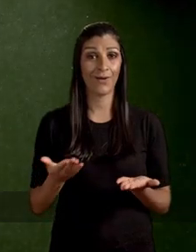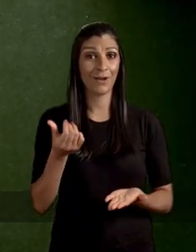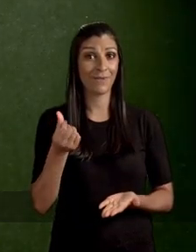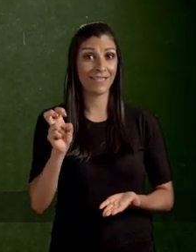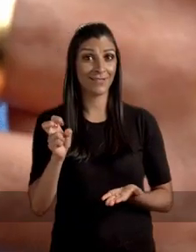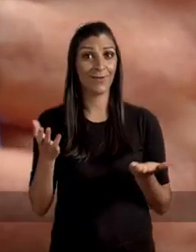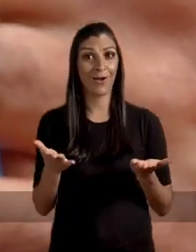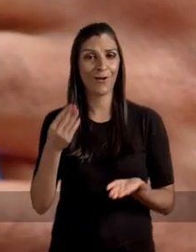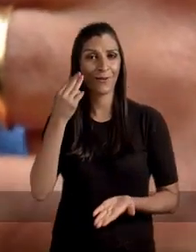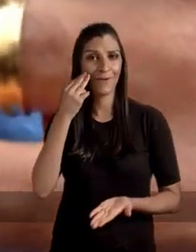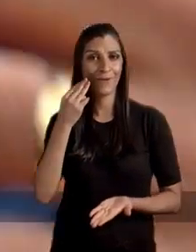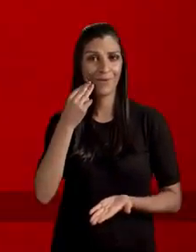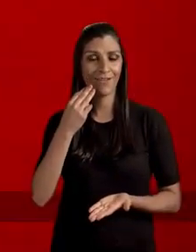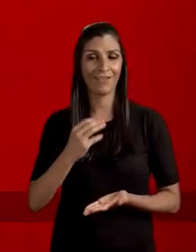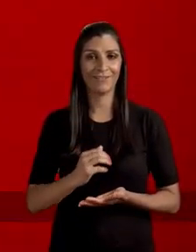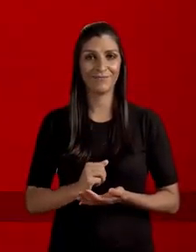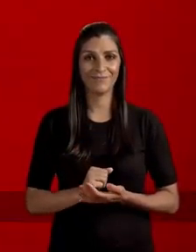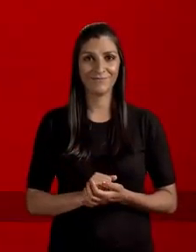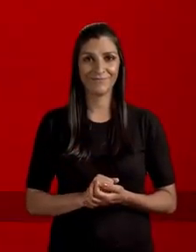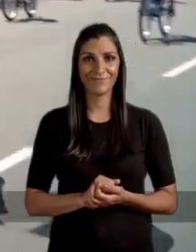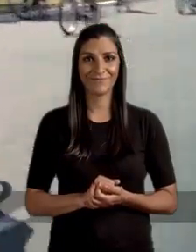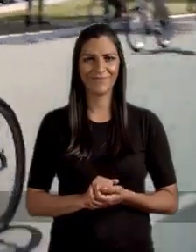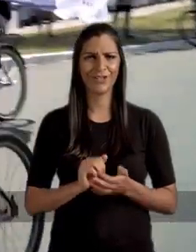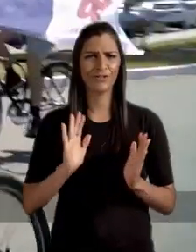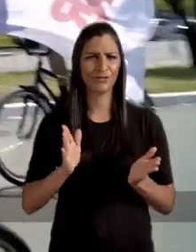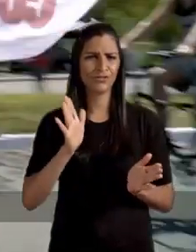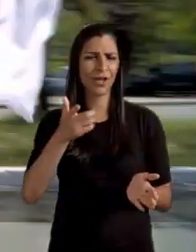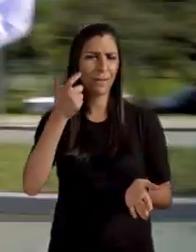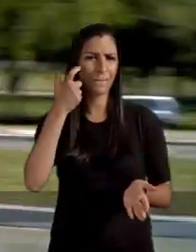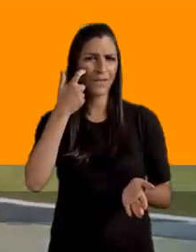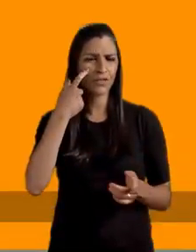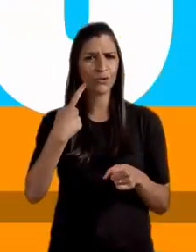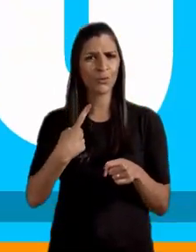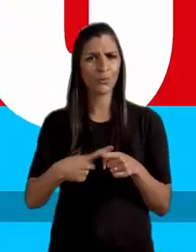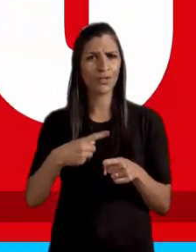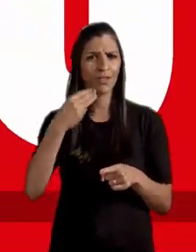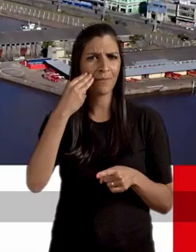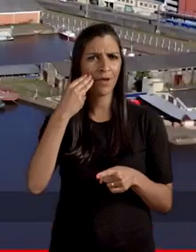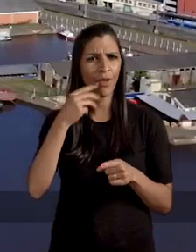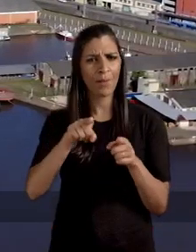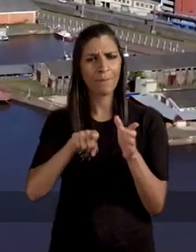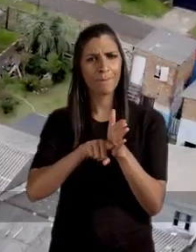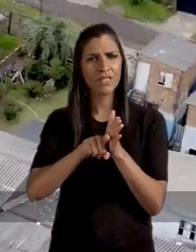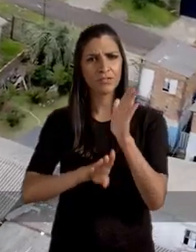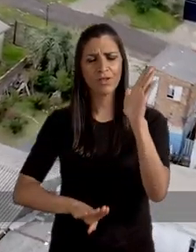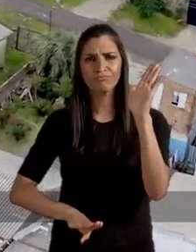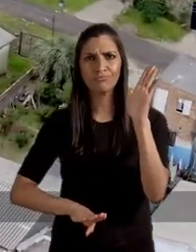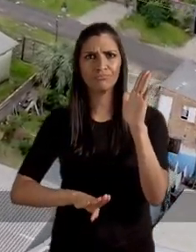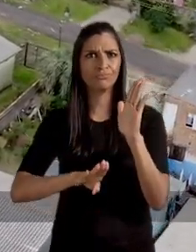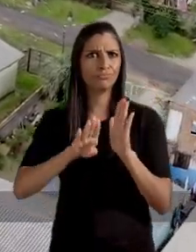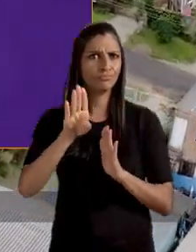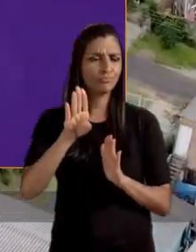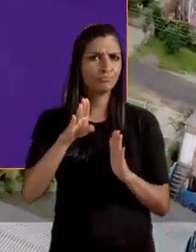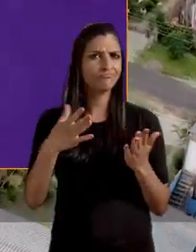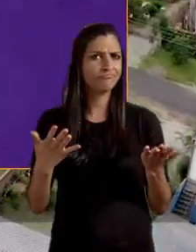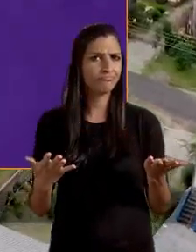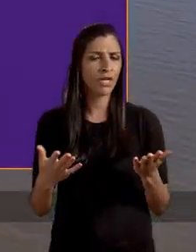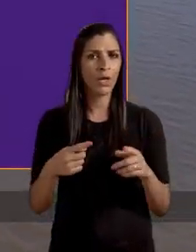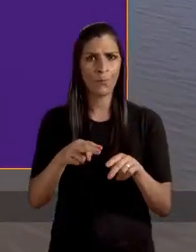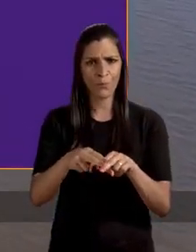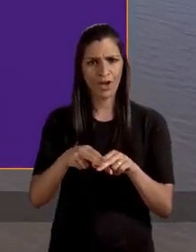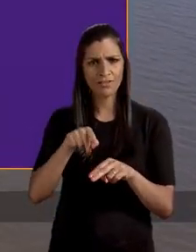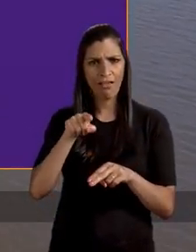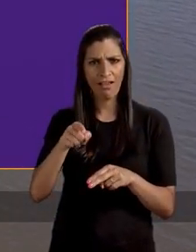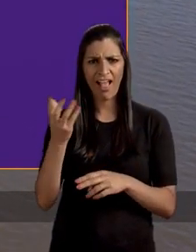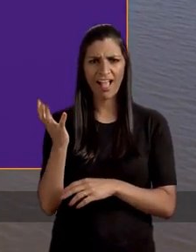Agora é 65, agora é Manuela. Manu! Tu já parou pra pensar por que a